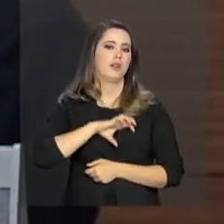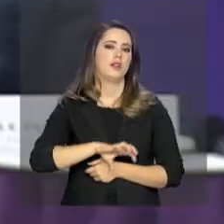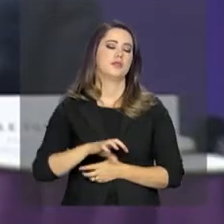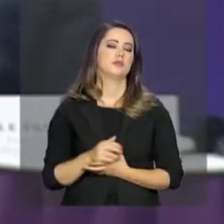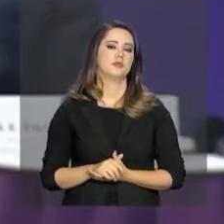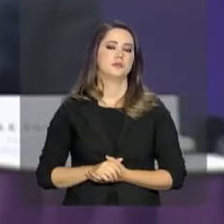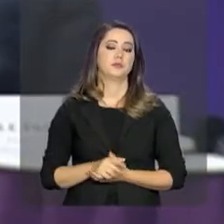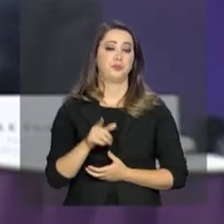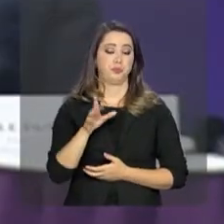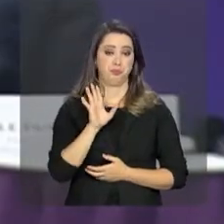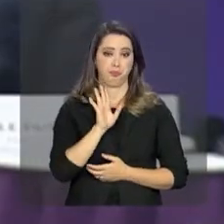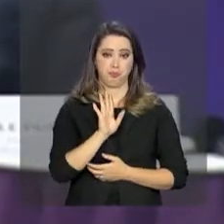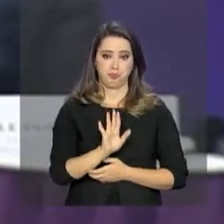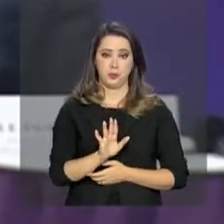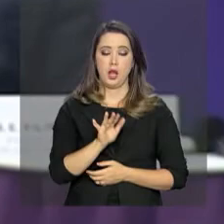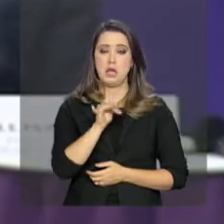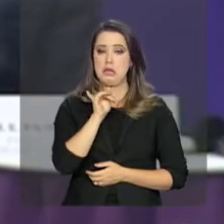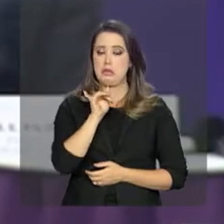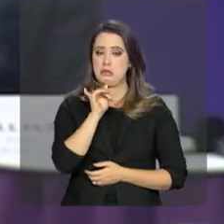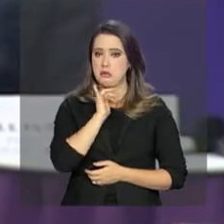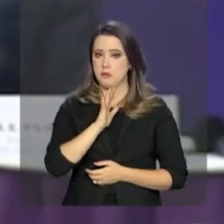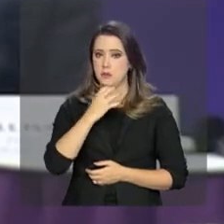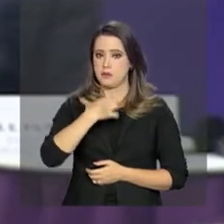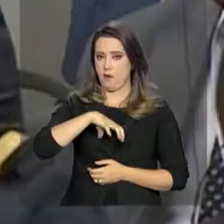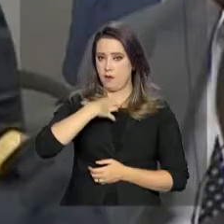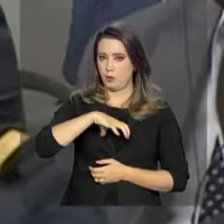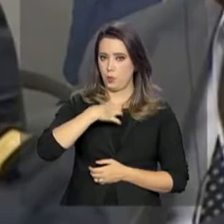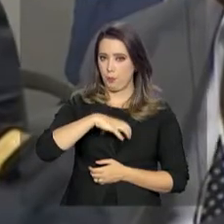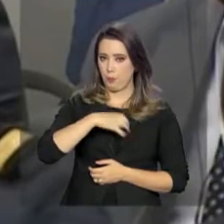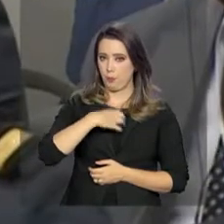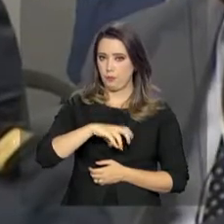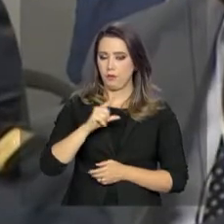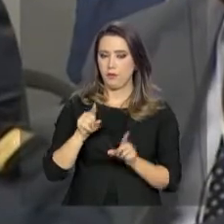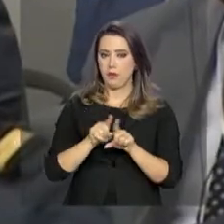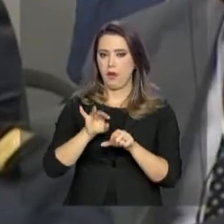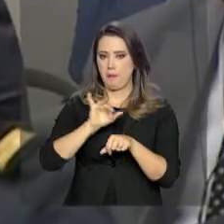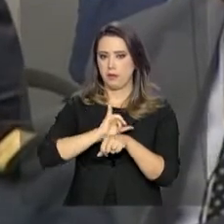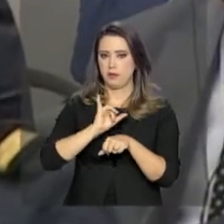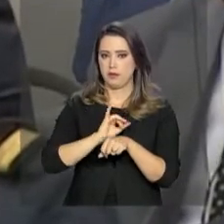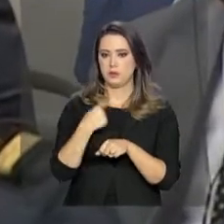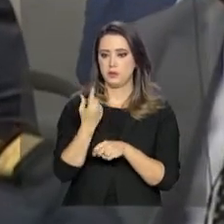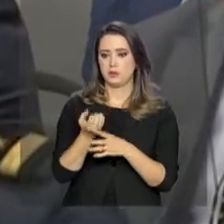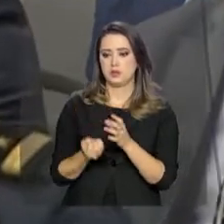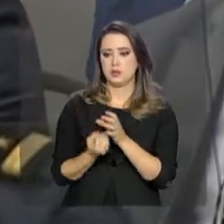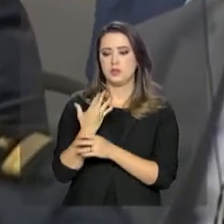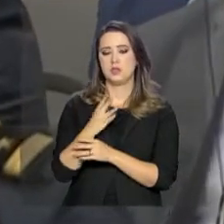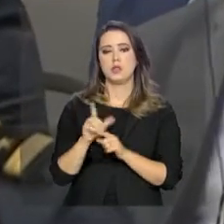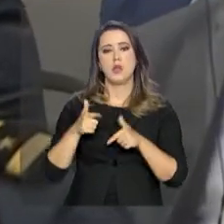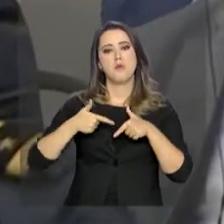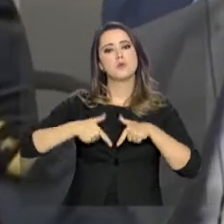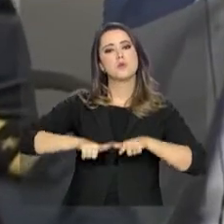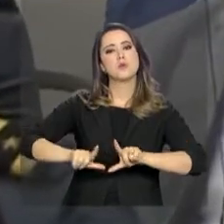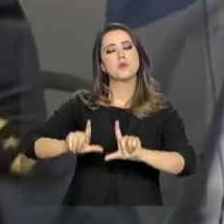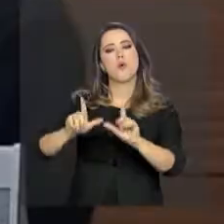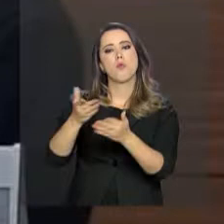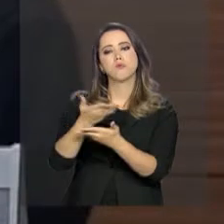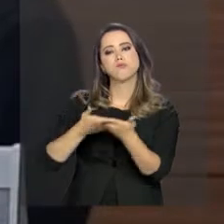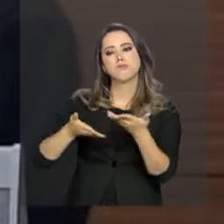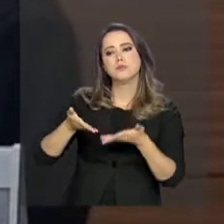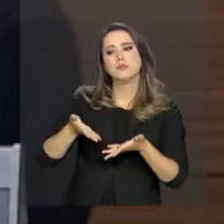Na cidade de Salvador, na Bahia, nós anunciamos a criação de um prêmio, o Prêmio Monteiro Lobato, que é um grande escritor